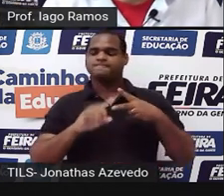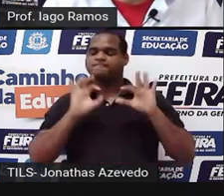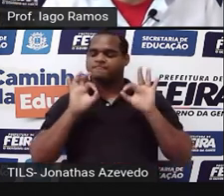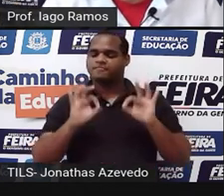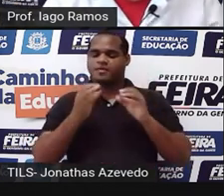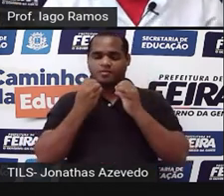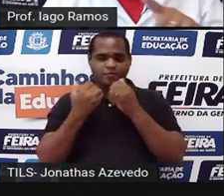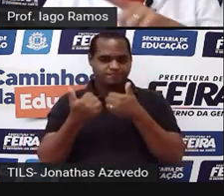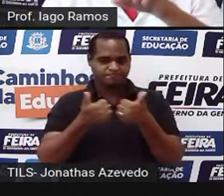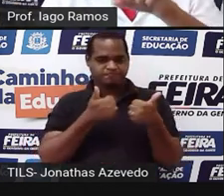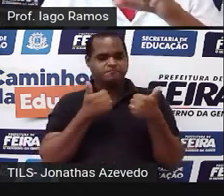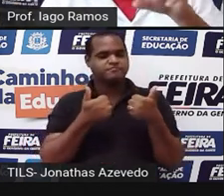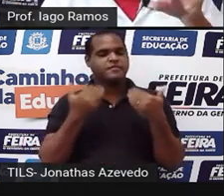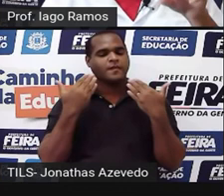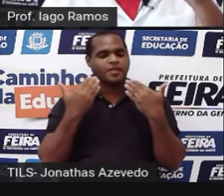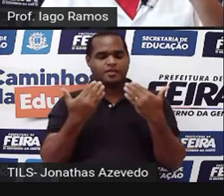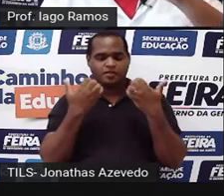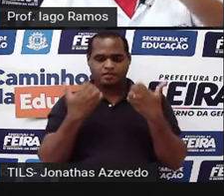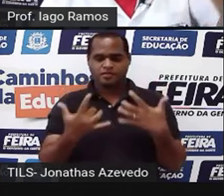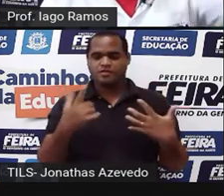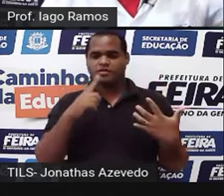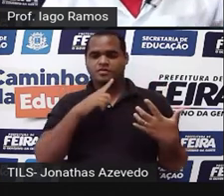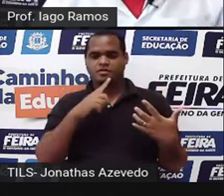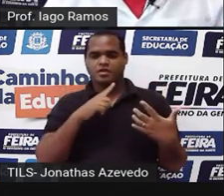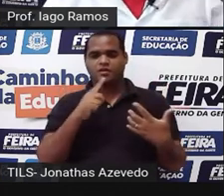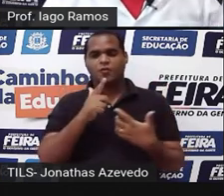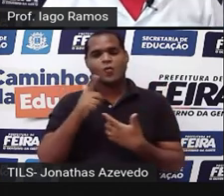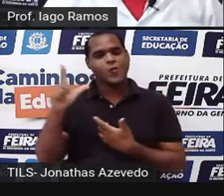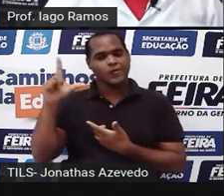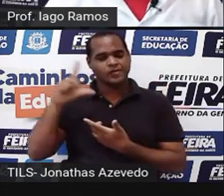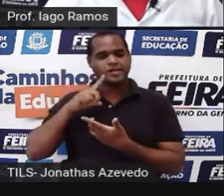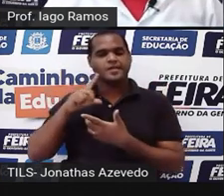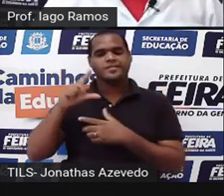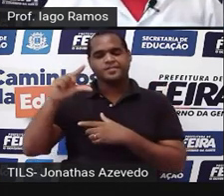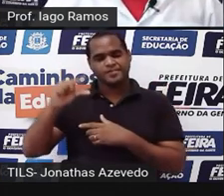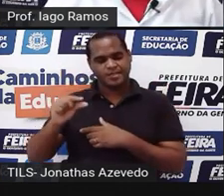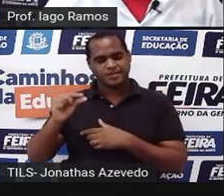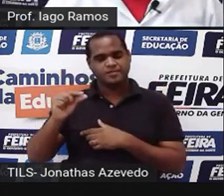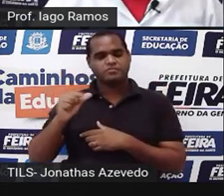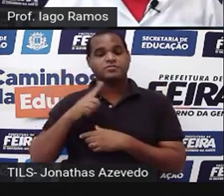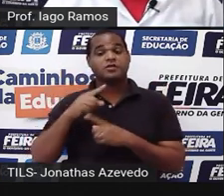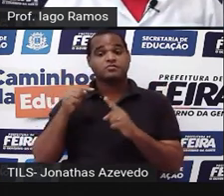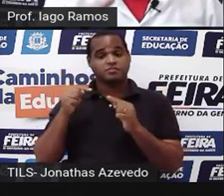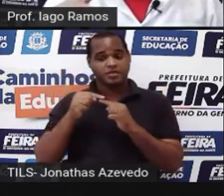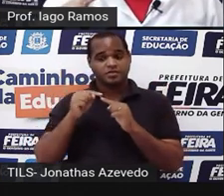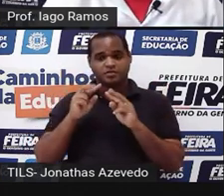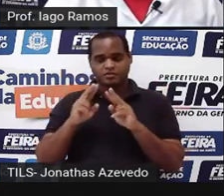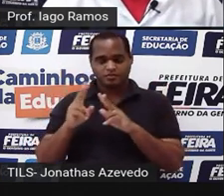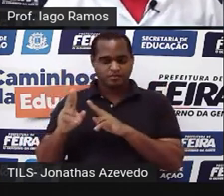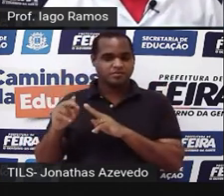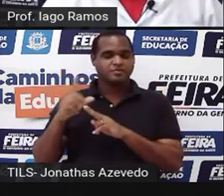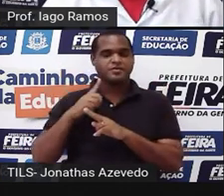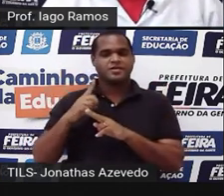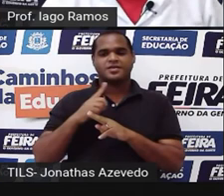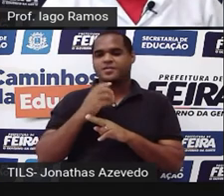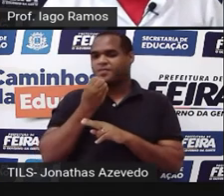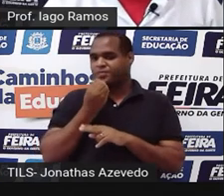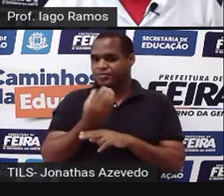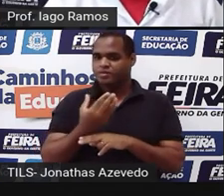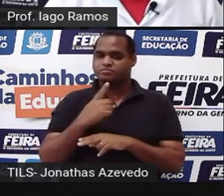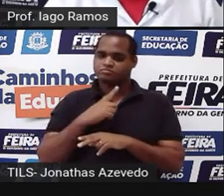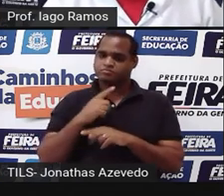É o correspondente do outro ali no pequenininho. Então eles têm a mesma medida sinalzinho da congruência são